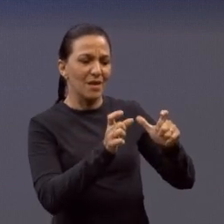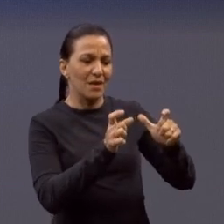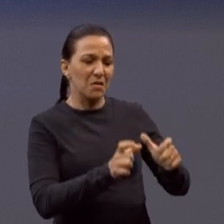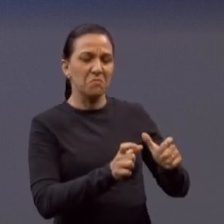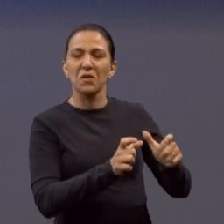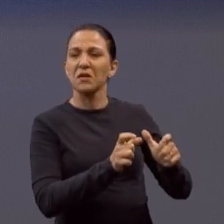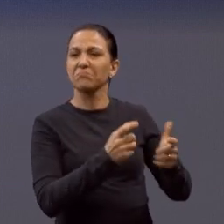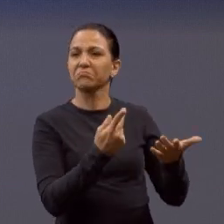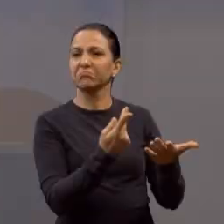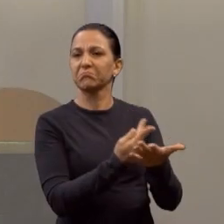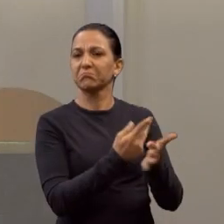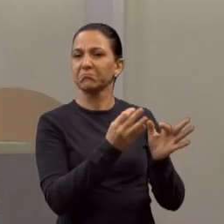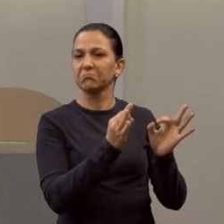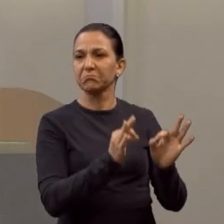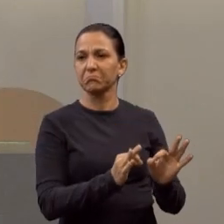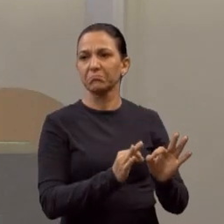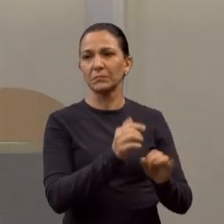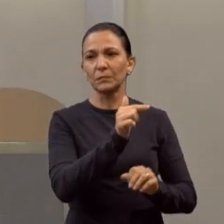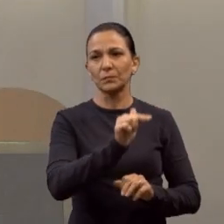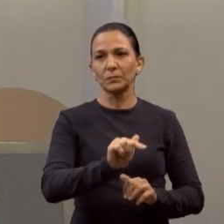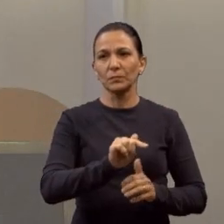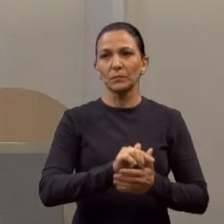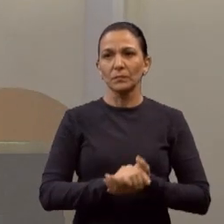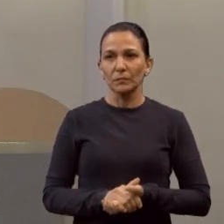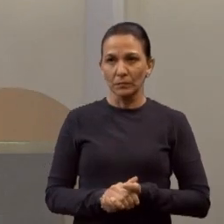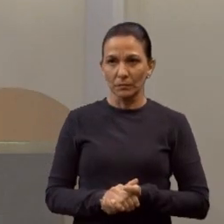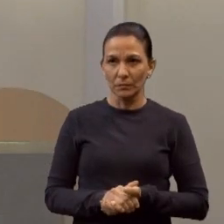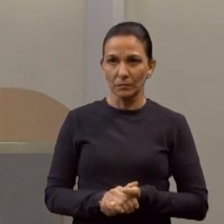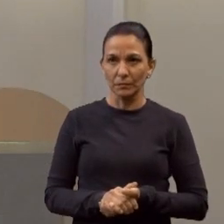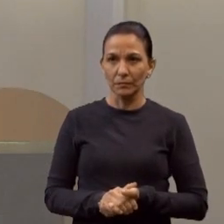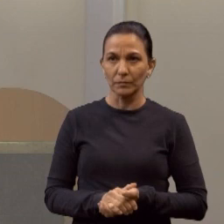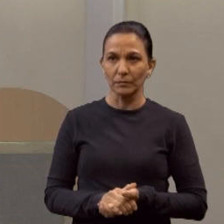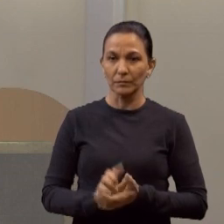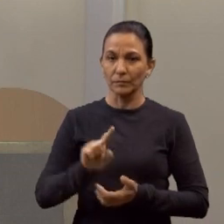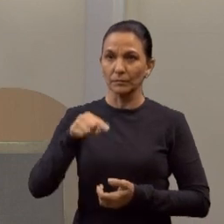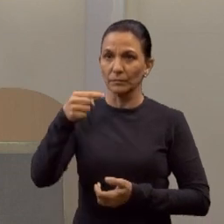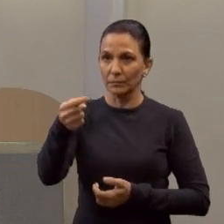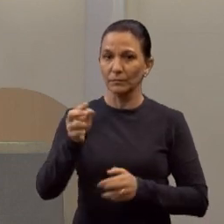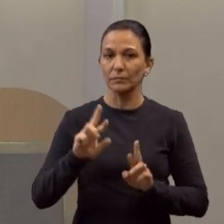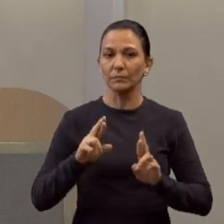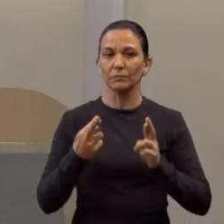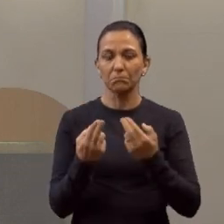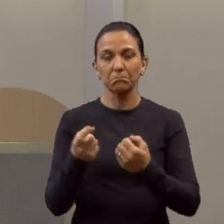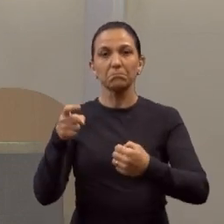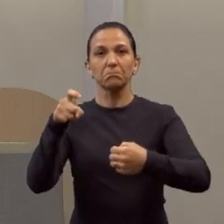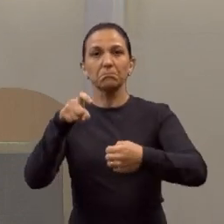é isso, né? Quero também voltar aqui na próxima sessão,